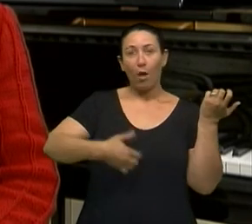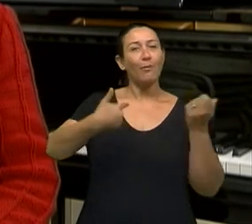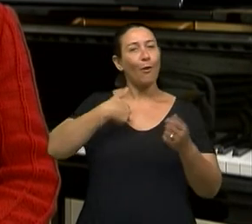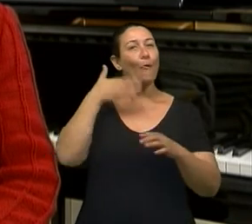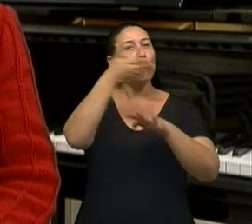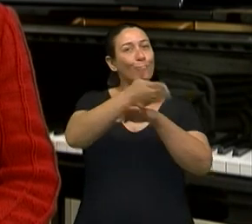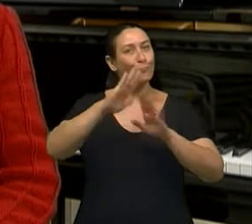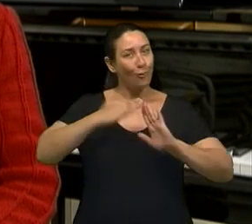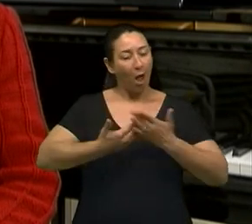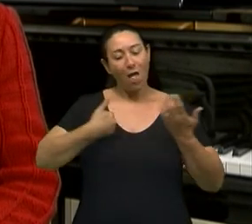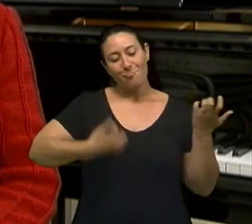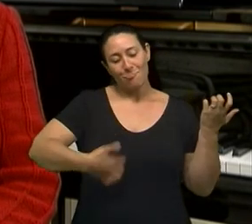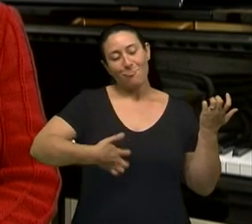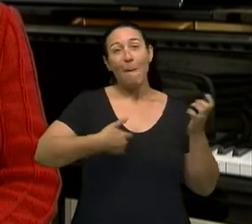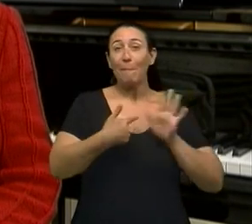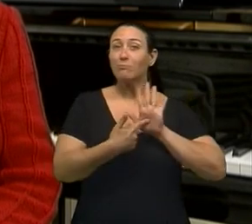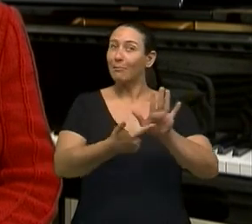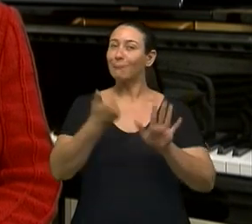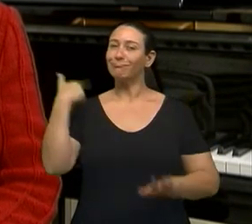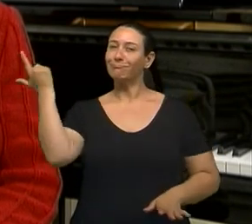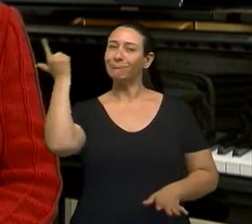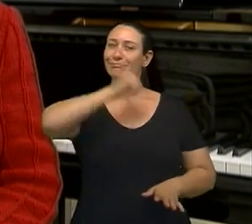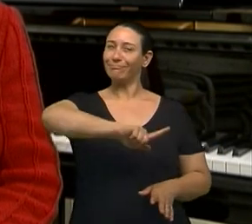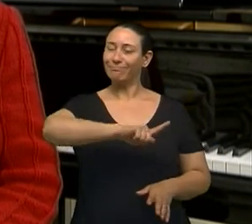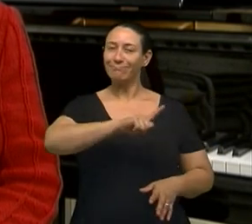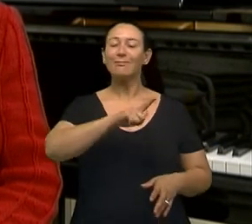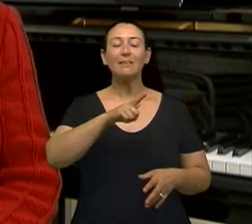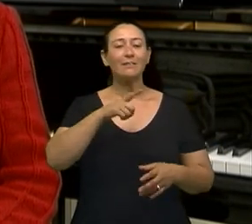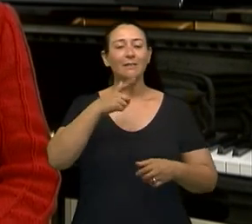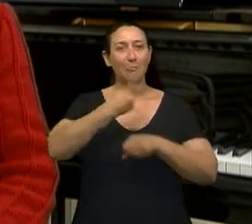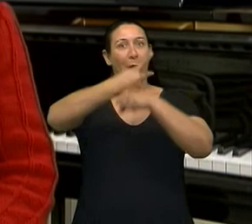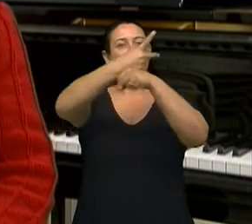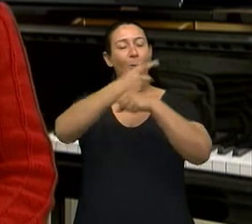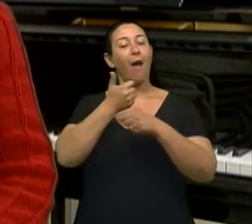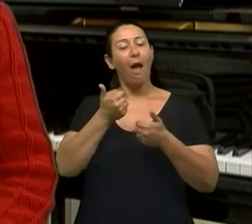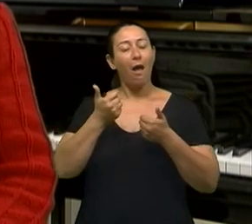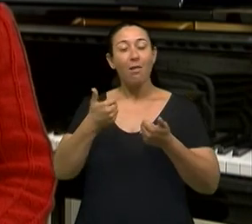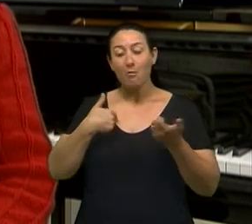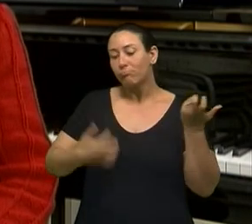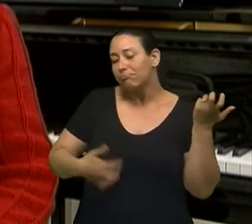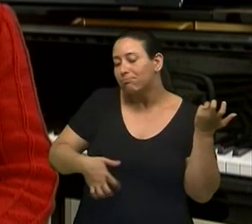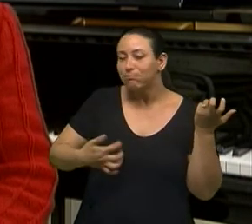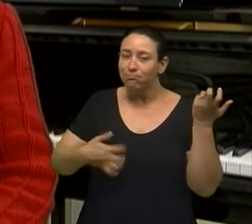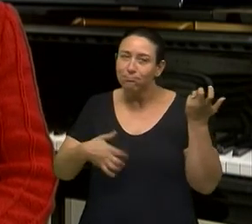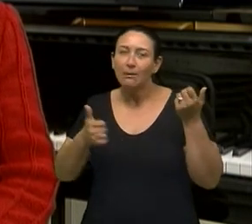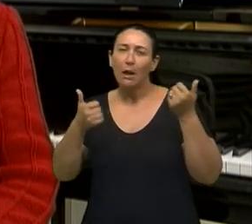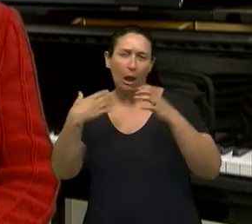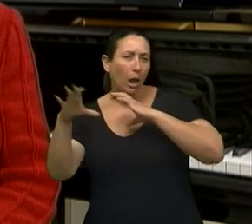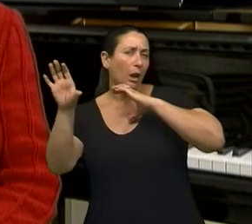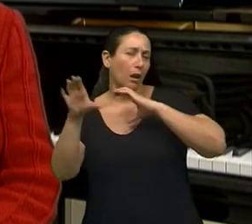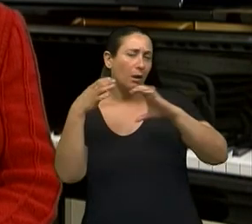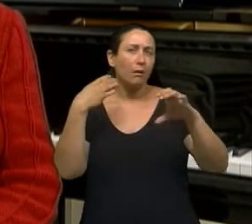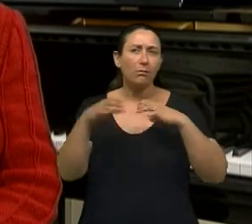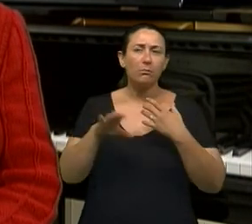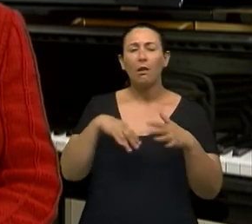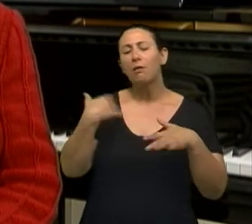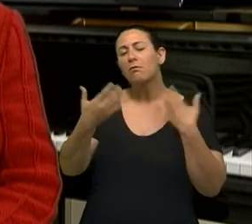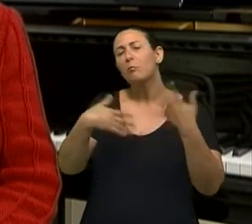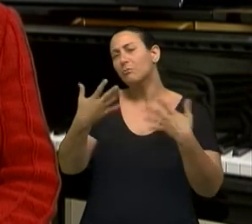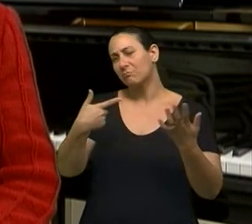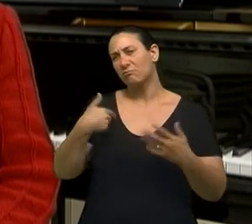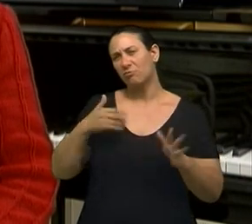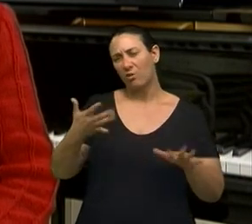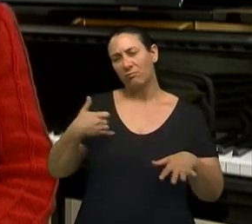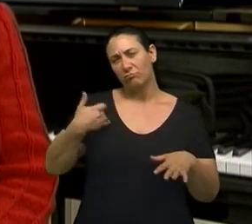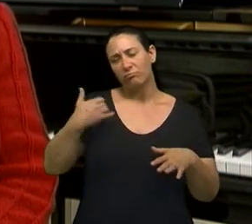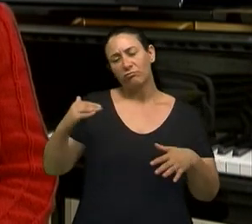E aí eu aprendi esse violão, eu toquei muitos anos e cantava junto. Eu tocava o violão e cantava. Depois, quando fiquei mais mocinha,